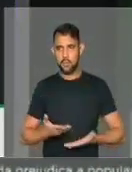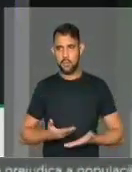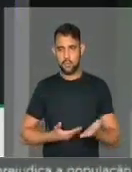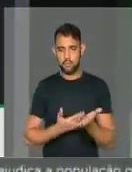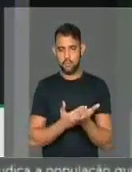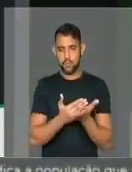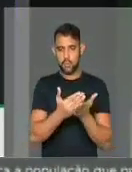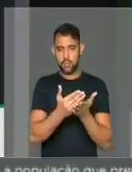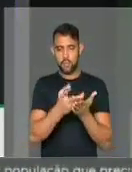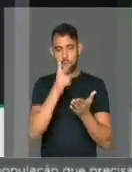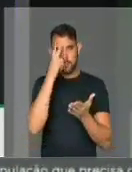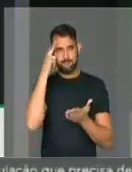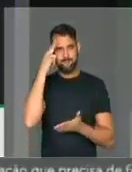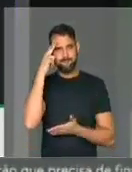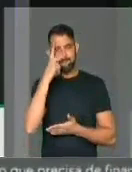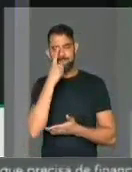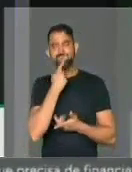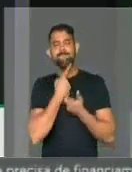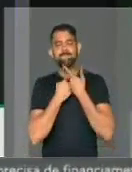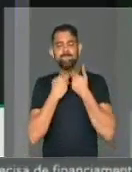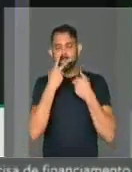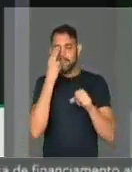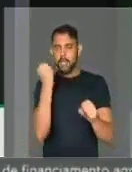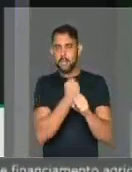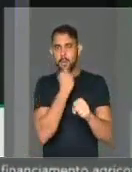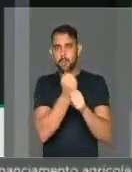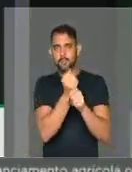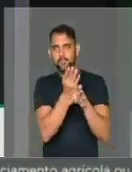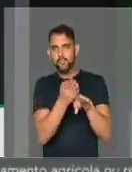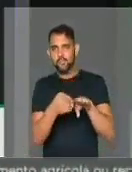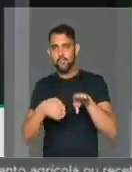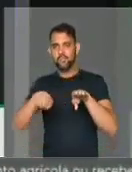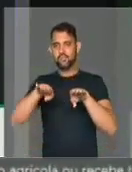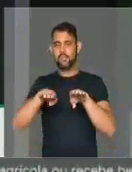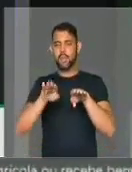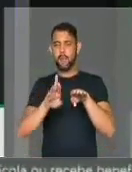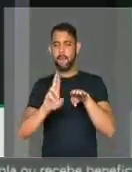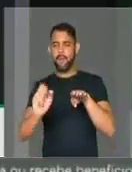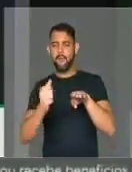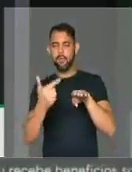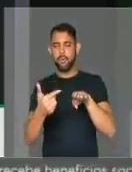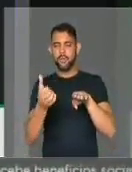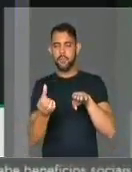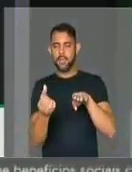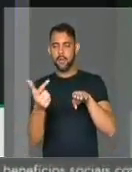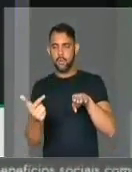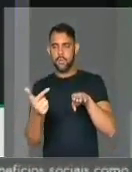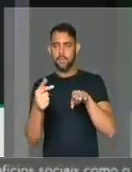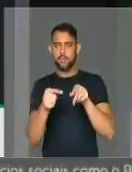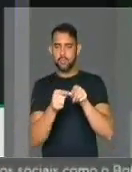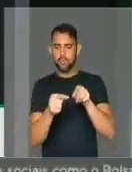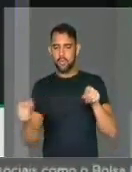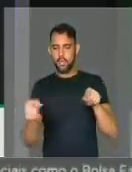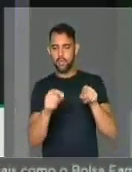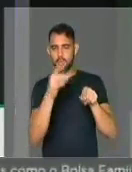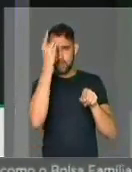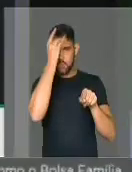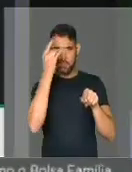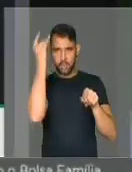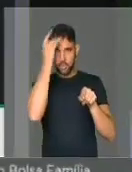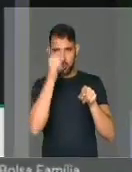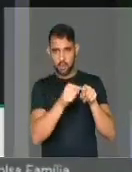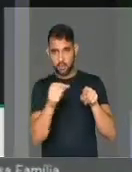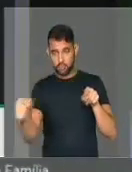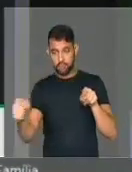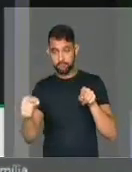o início da tão sonhada e desejada a duplicação da BR-262 no trecho do Espírito Santo.